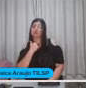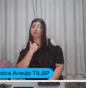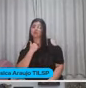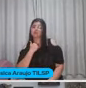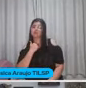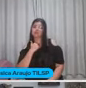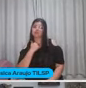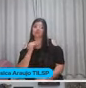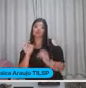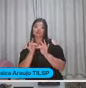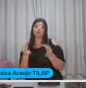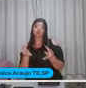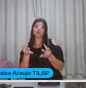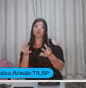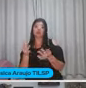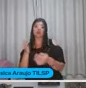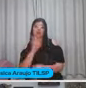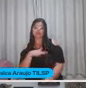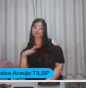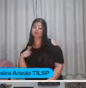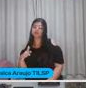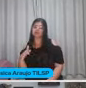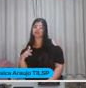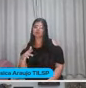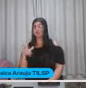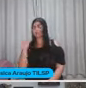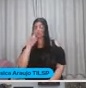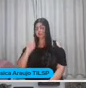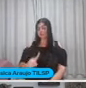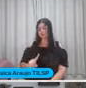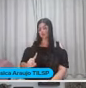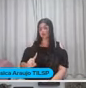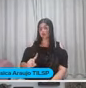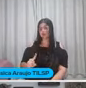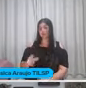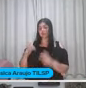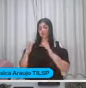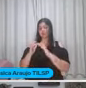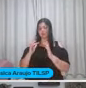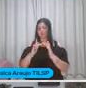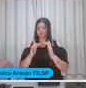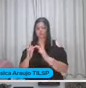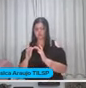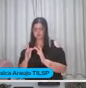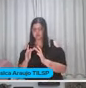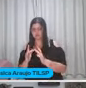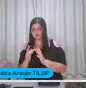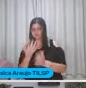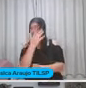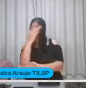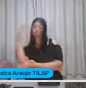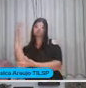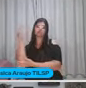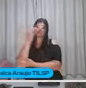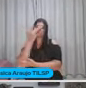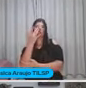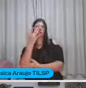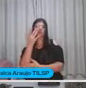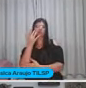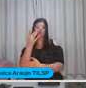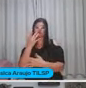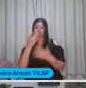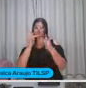É simplesmente a criança Ficar alienada Desse contato Com a natureza Porque senão É um